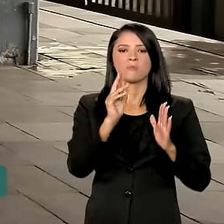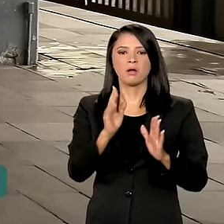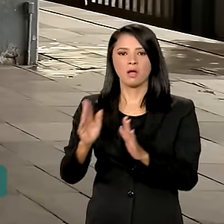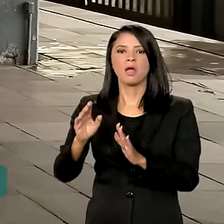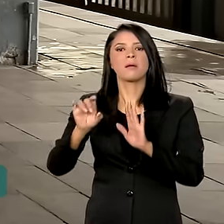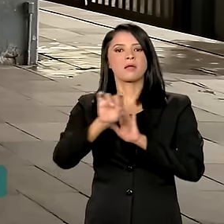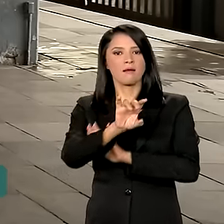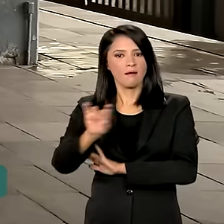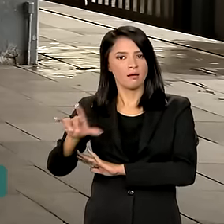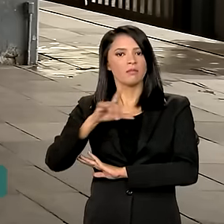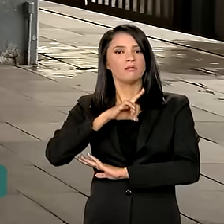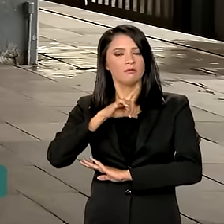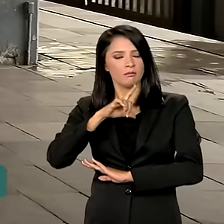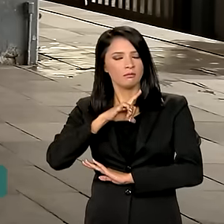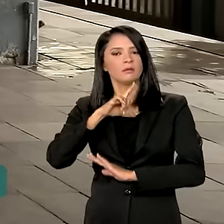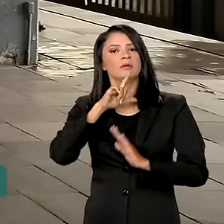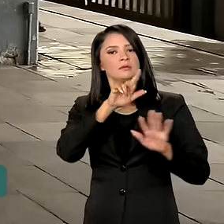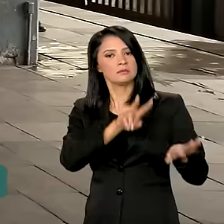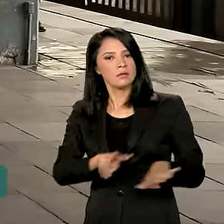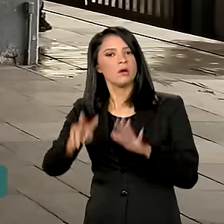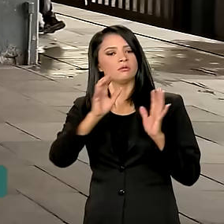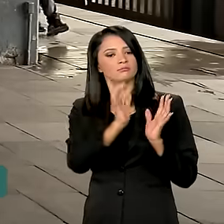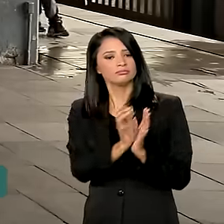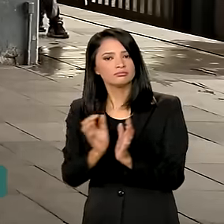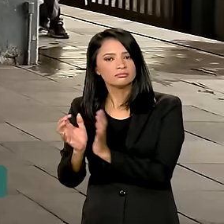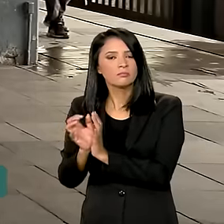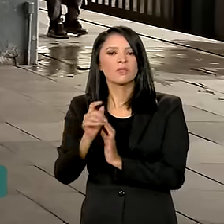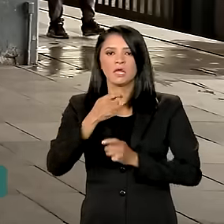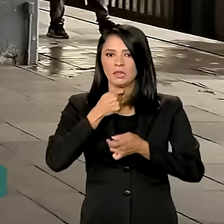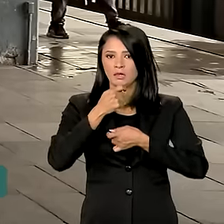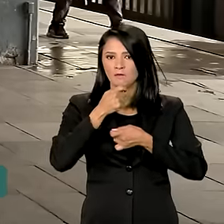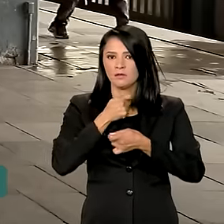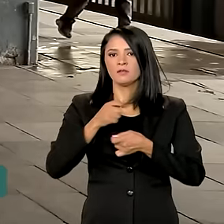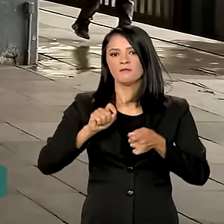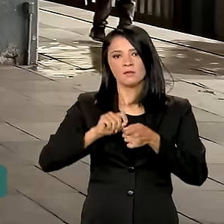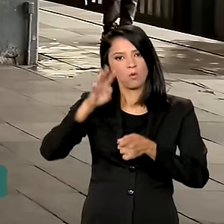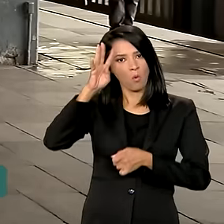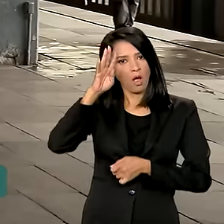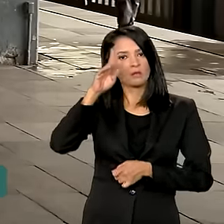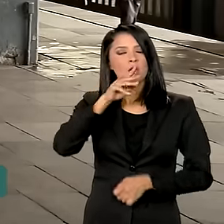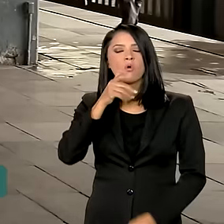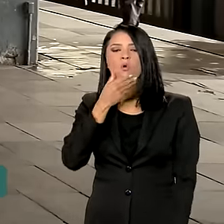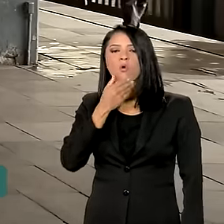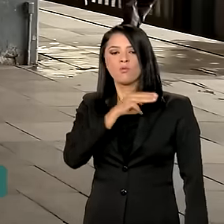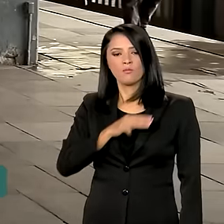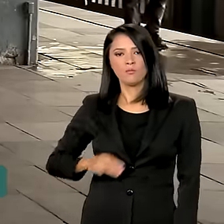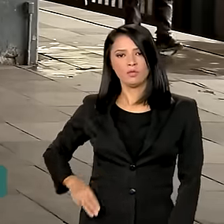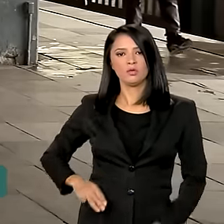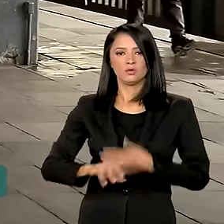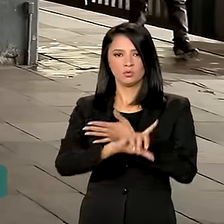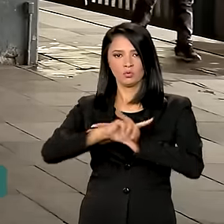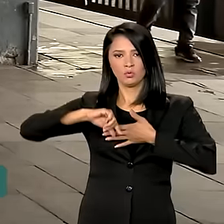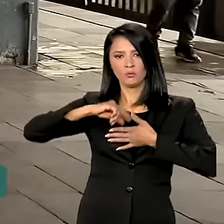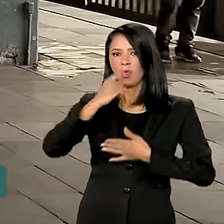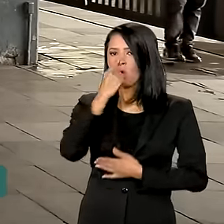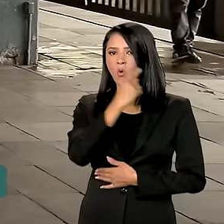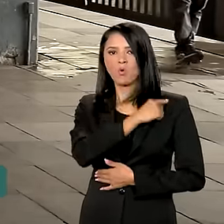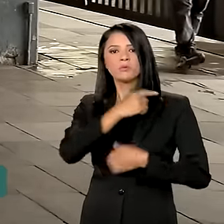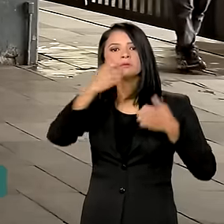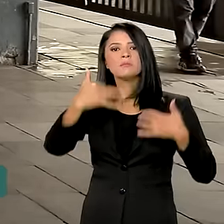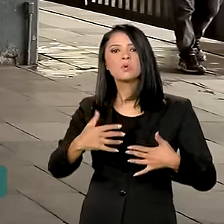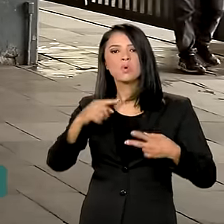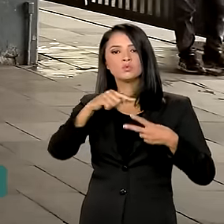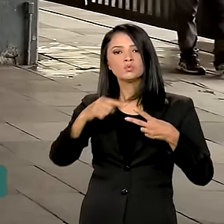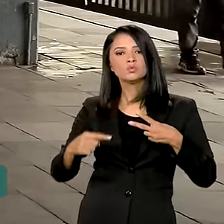semana. Em uma entrevista coletiva concedida na tarde desta quarta-feira, o ministro da Casa Civil, Rui Costa, esclareceu dois